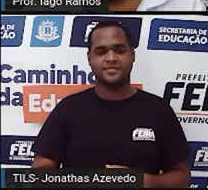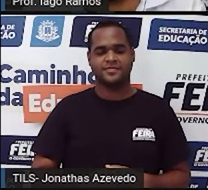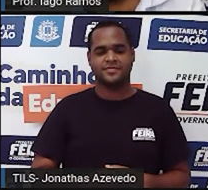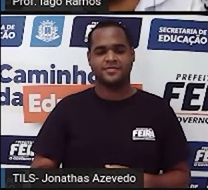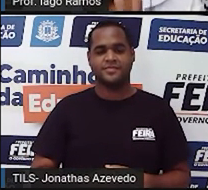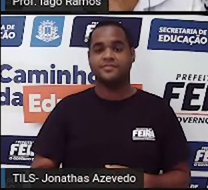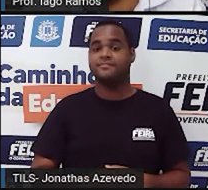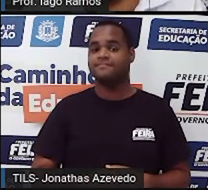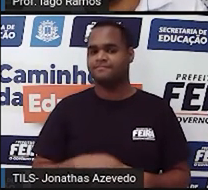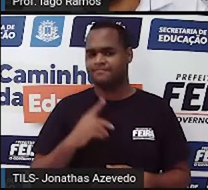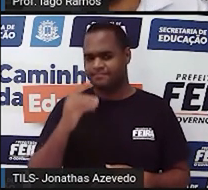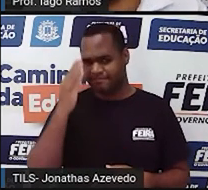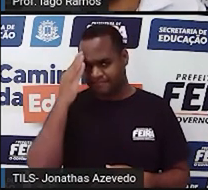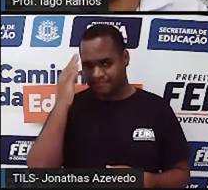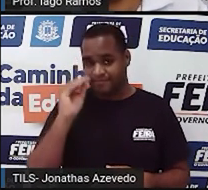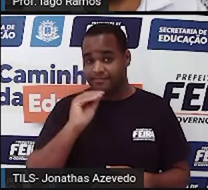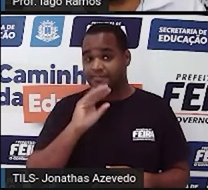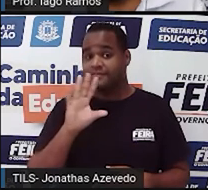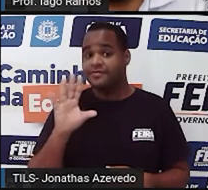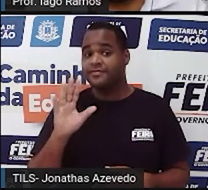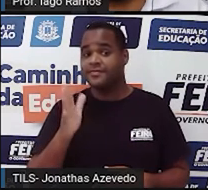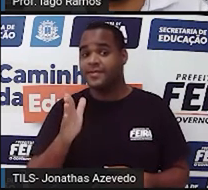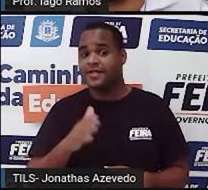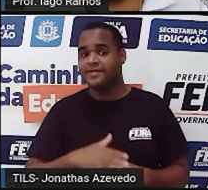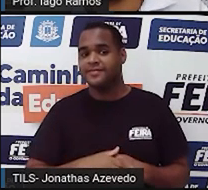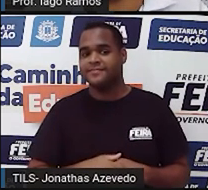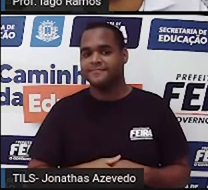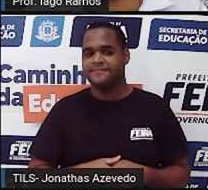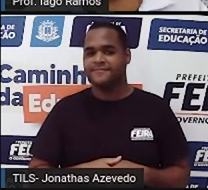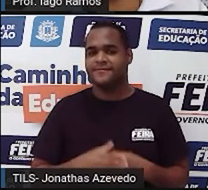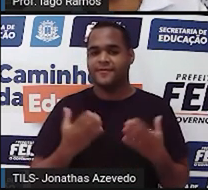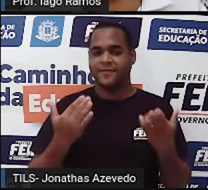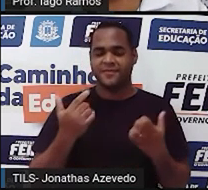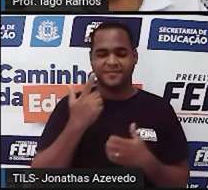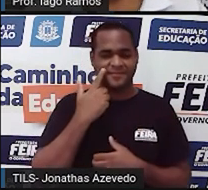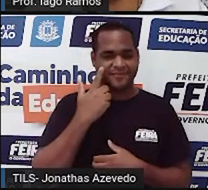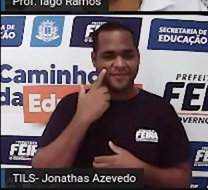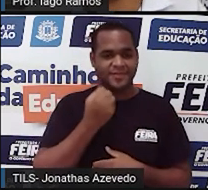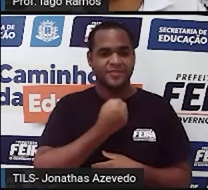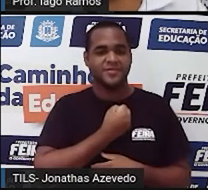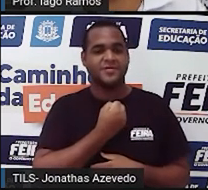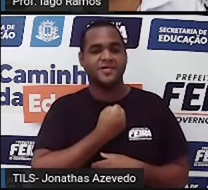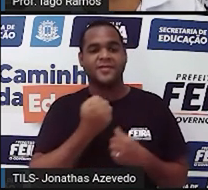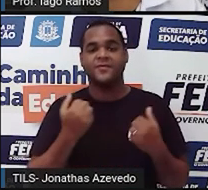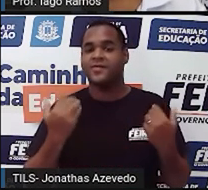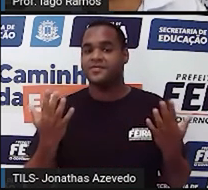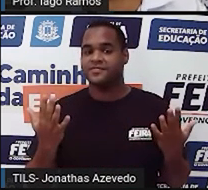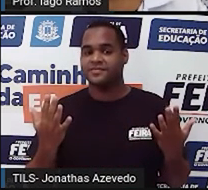E aí? Já descobriu? Vamos lá? Vamos ver que números são esses?